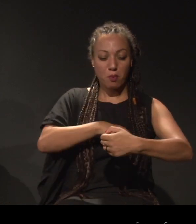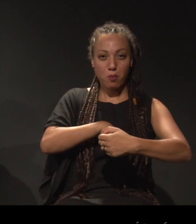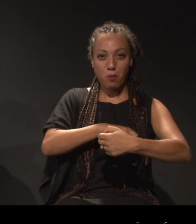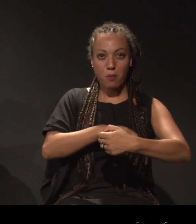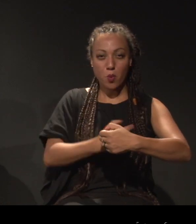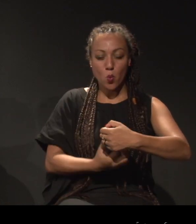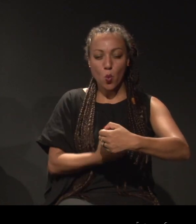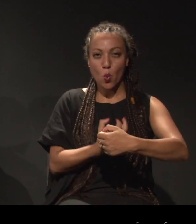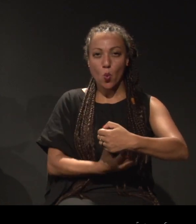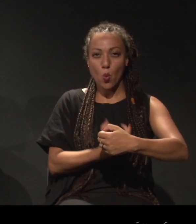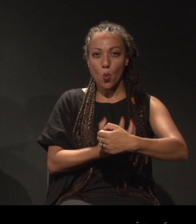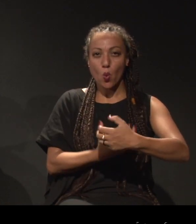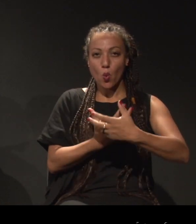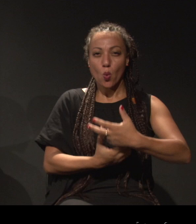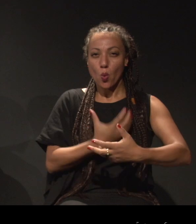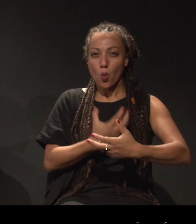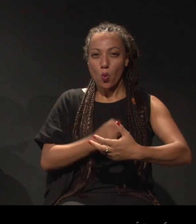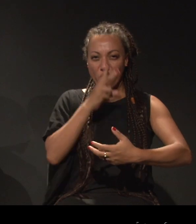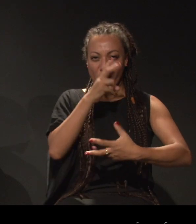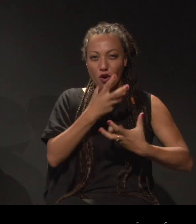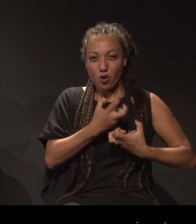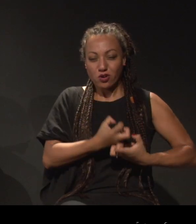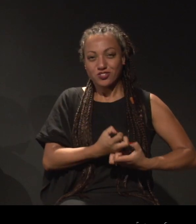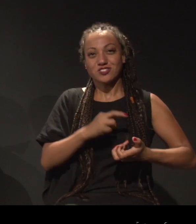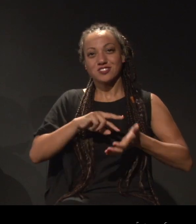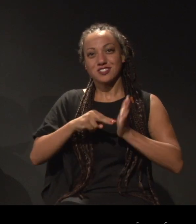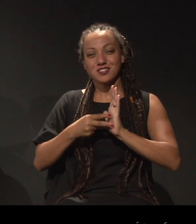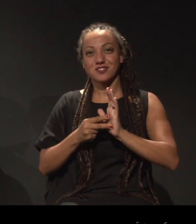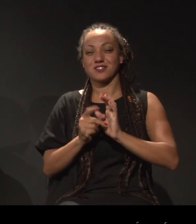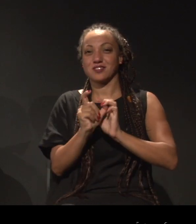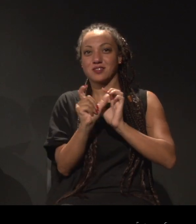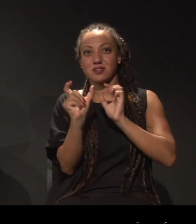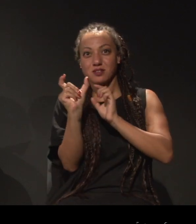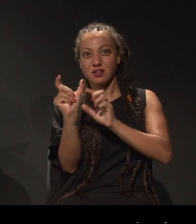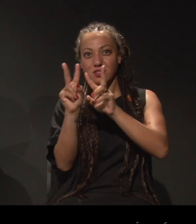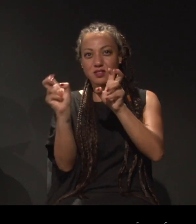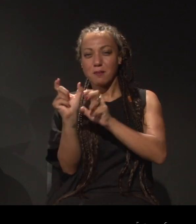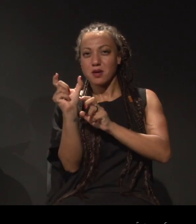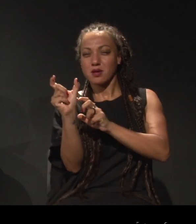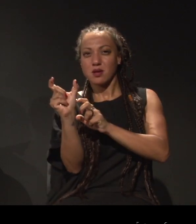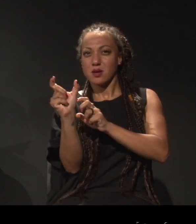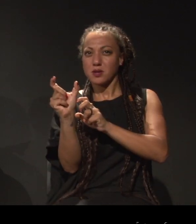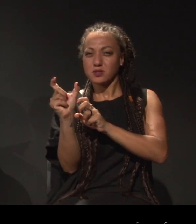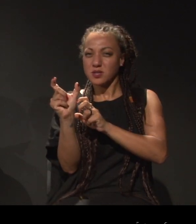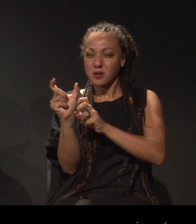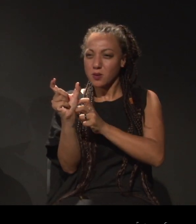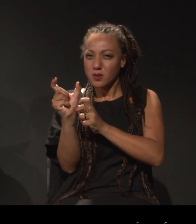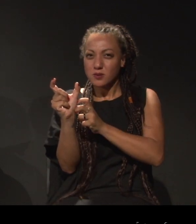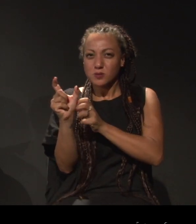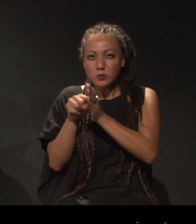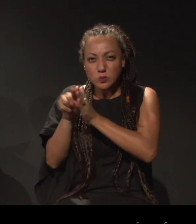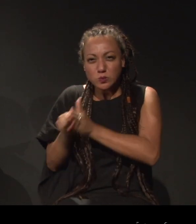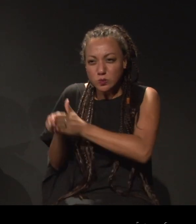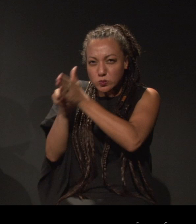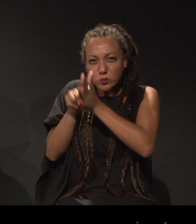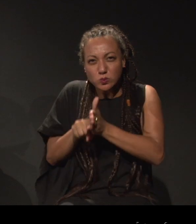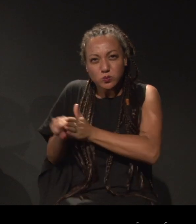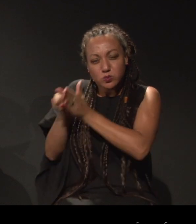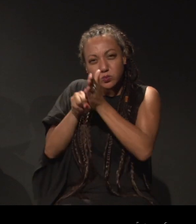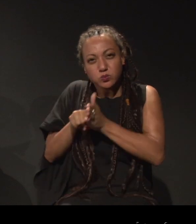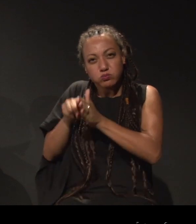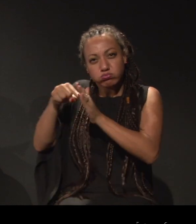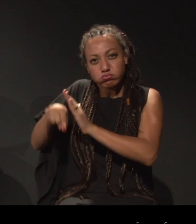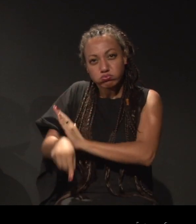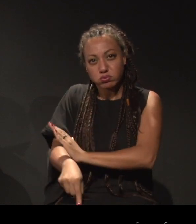mas me parece ser fundamental que aqueles que dizem que as nossas histórias são específicas e que não diz